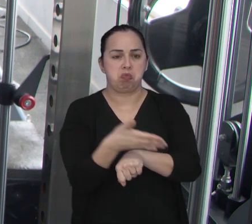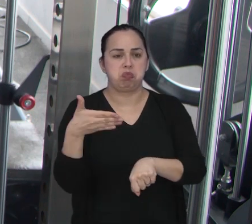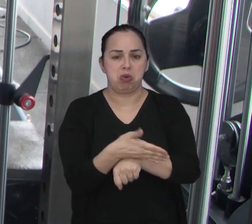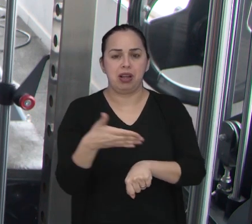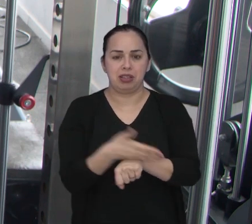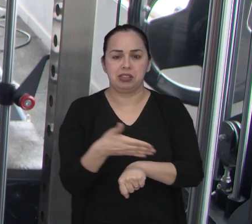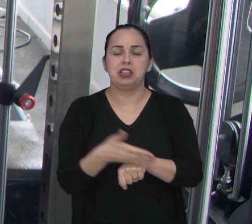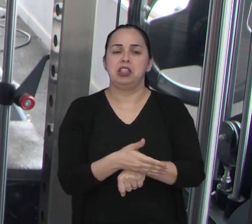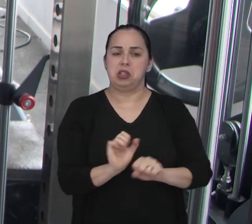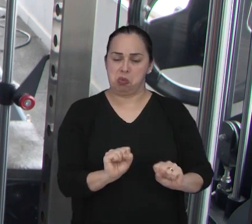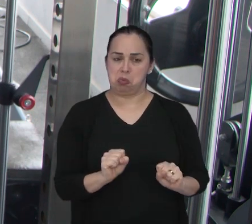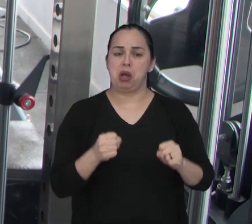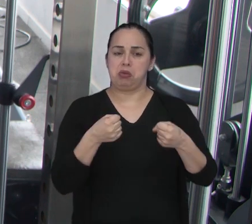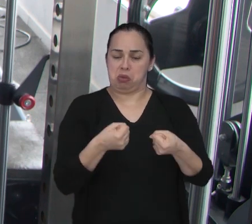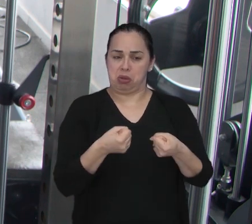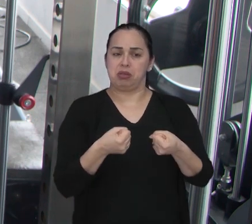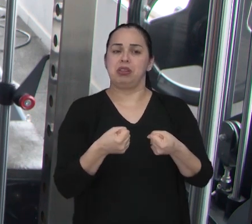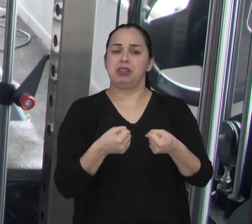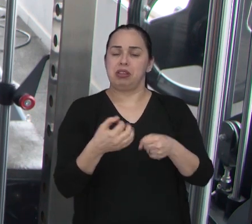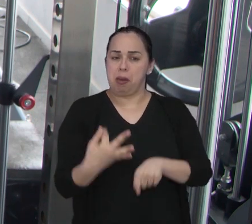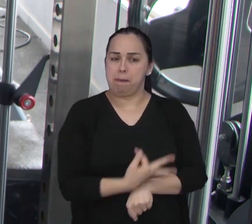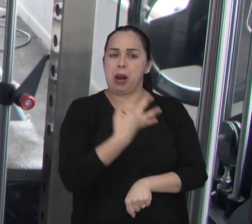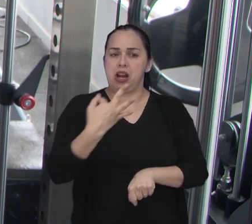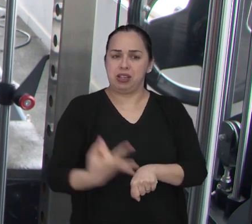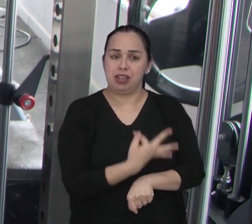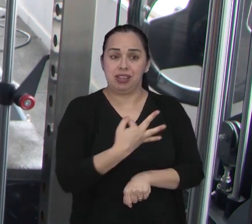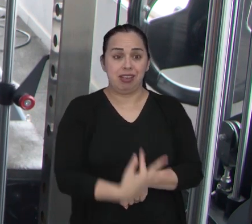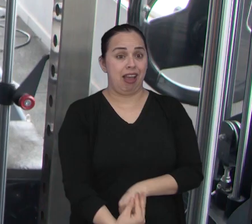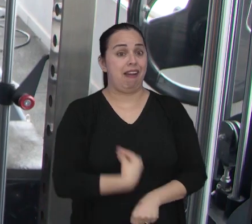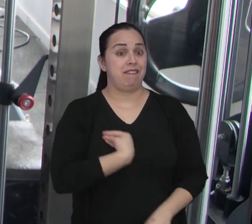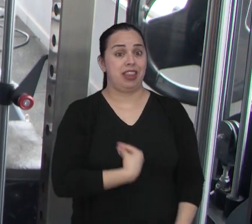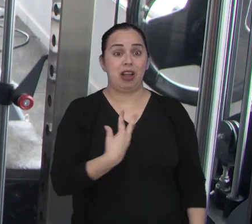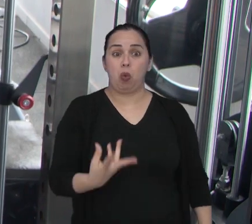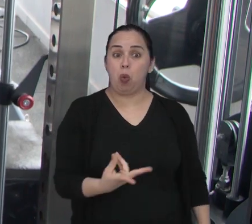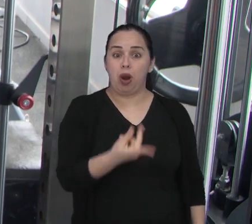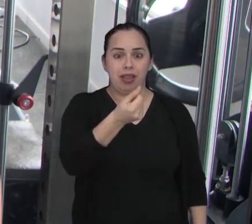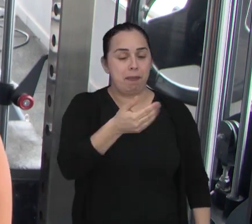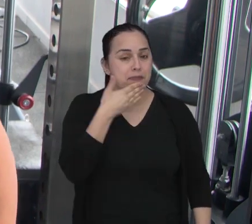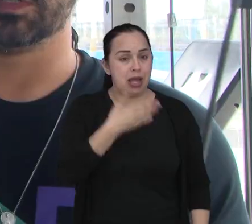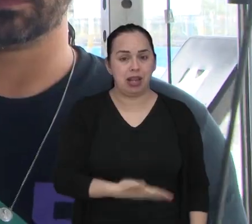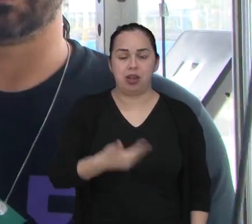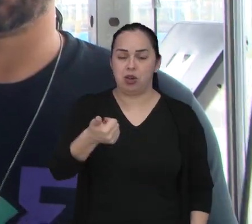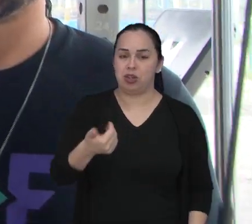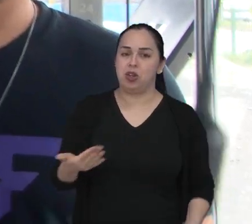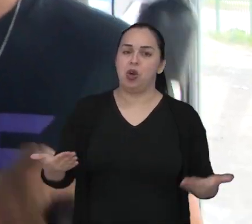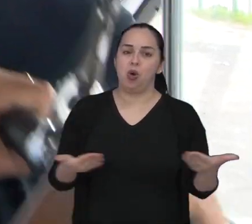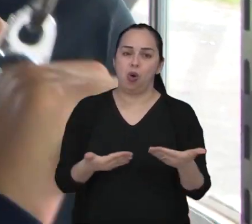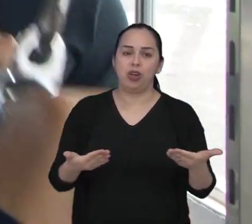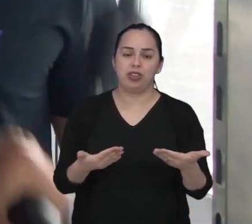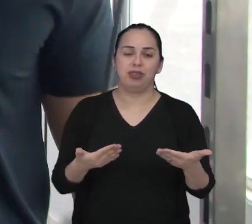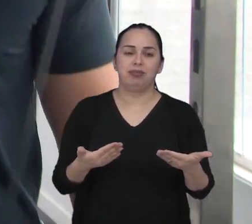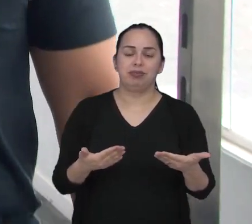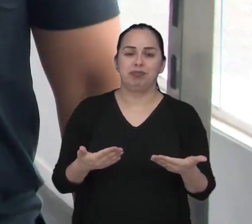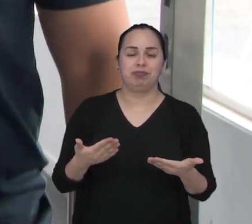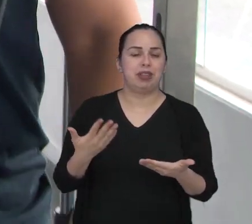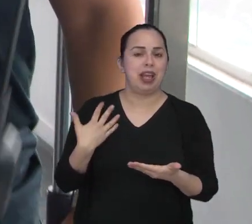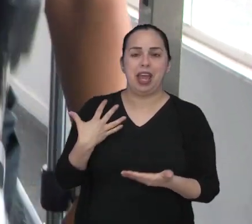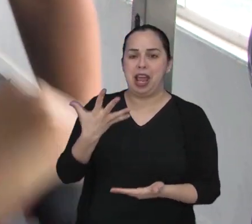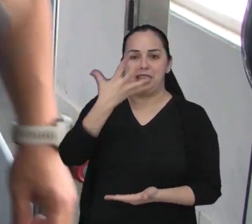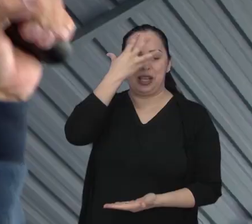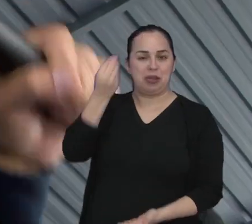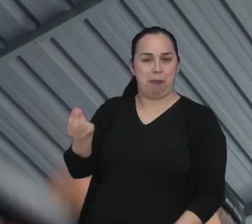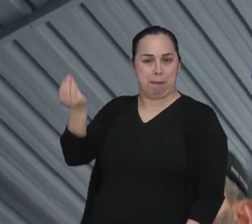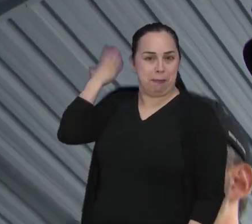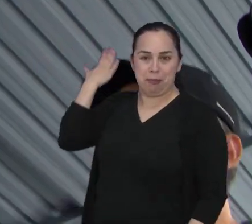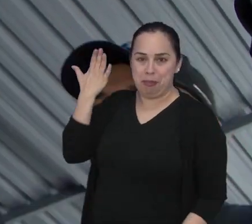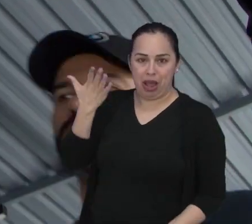assíduo, muito perseverante, que cuida da sua saúde. A qualidade de vida dele melhorou. E o Luiz de hoje mal consegue se